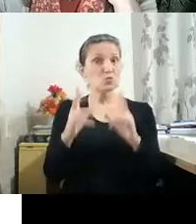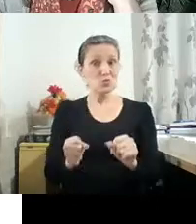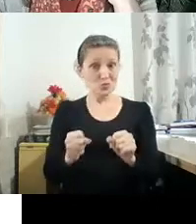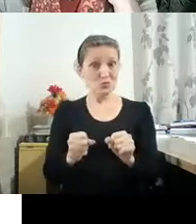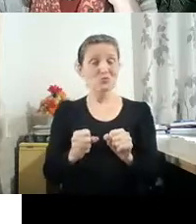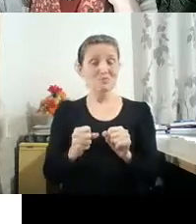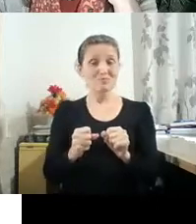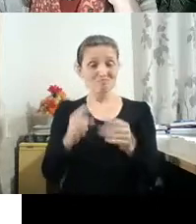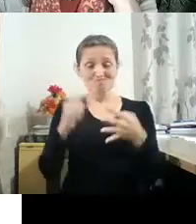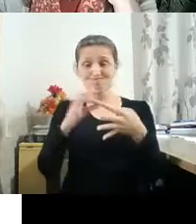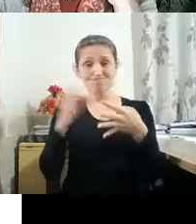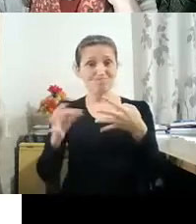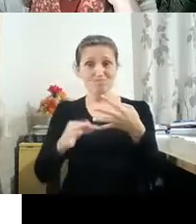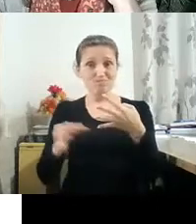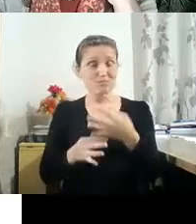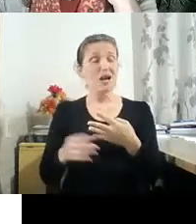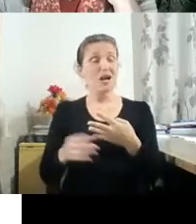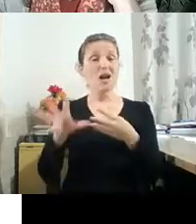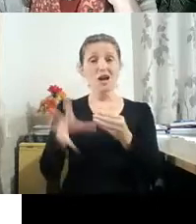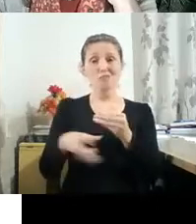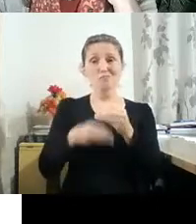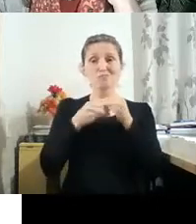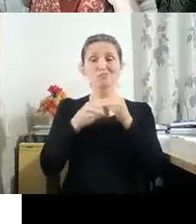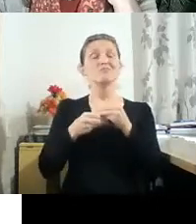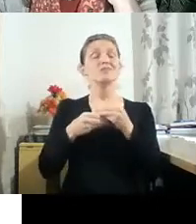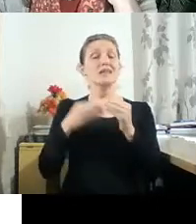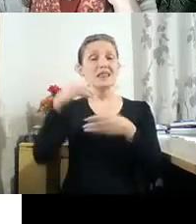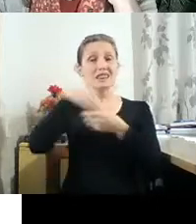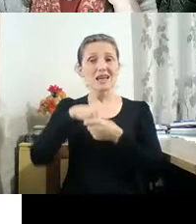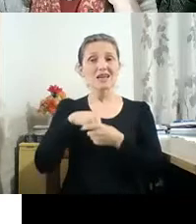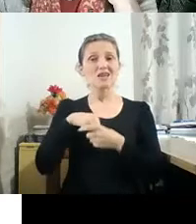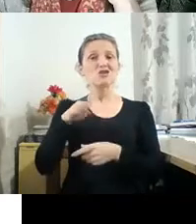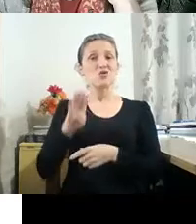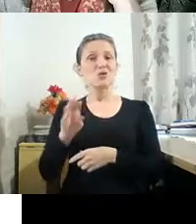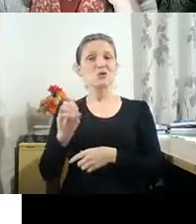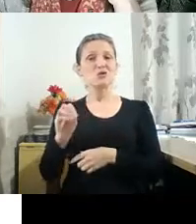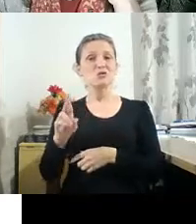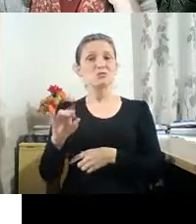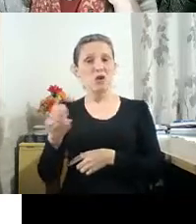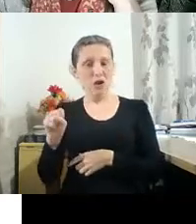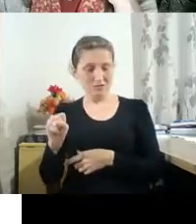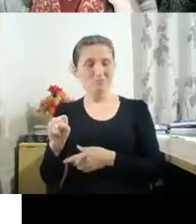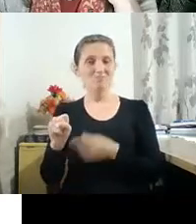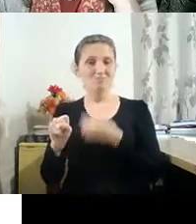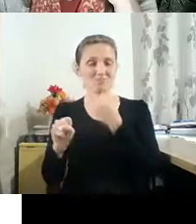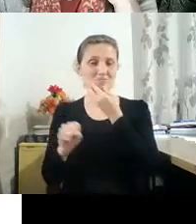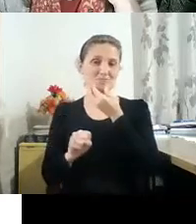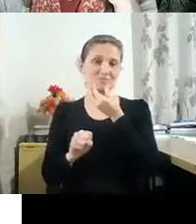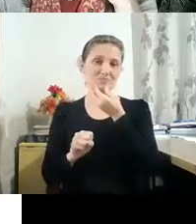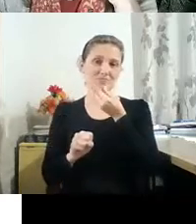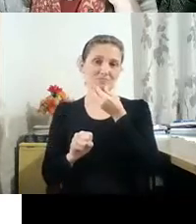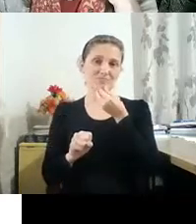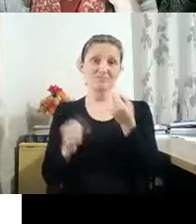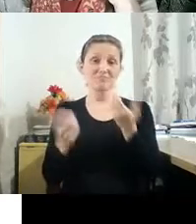é esse fantástico que está no nosso mundo, que está no mundo real, que permeia essa construção